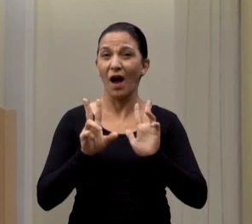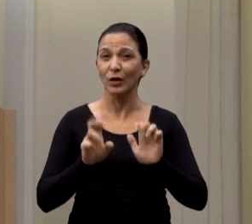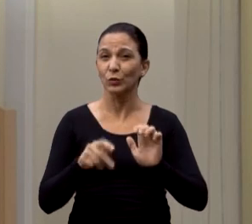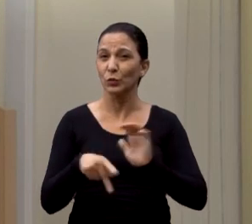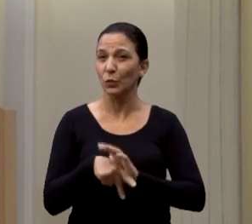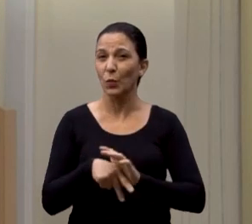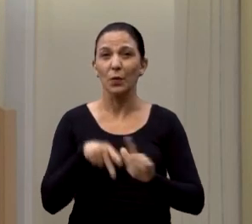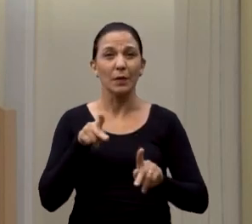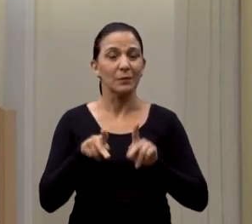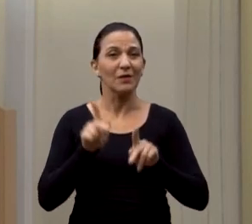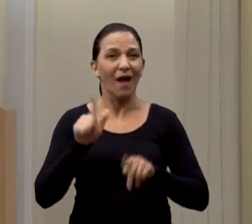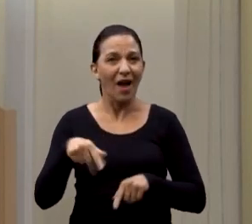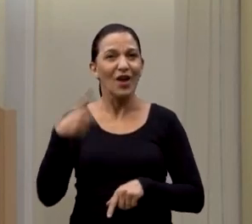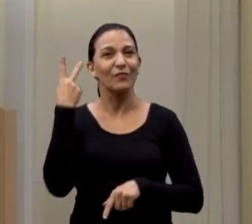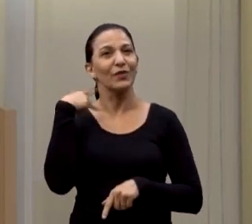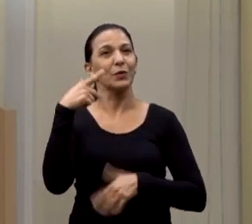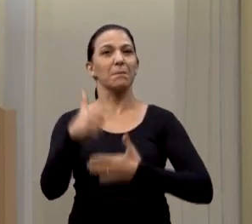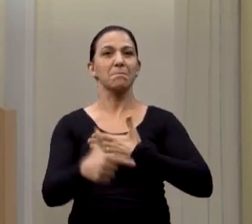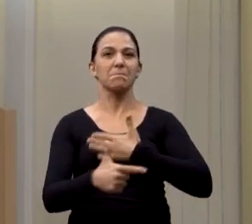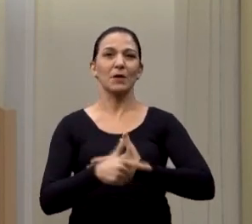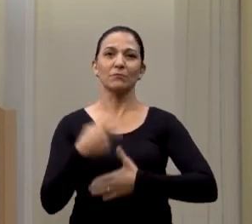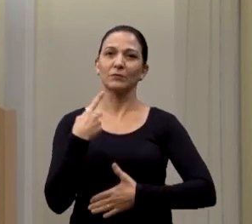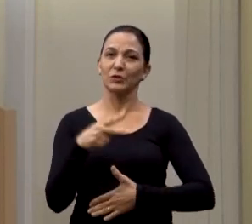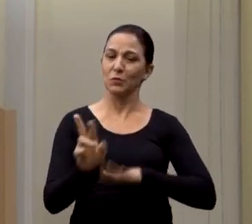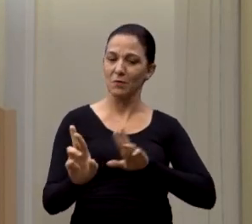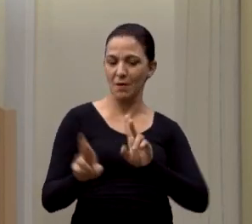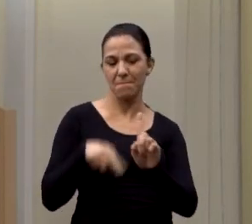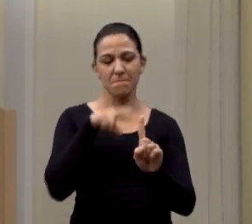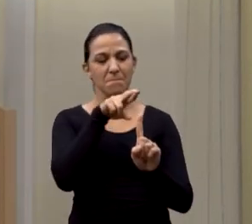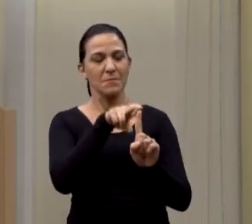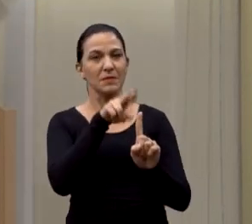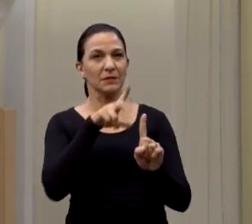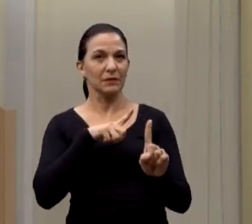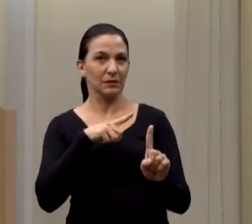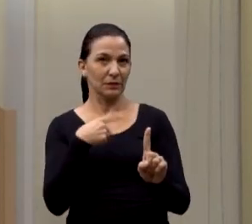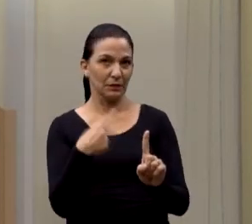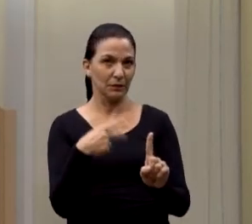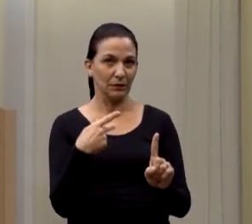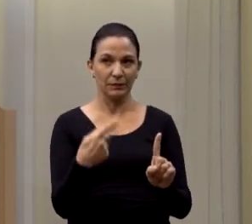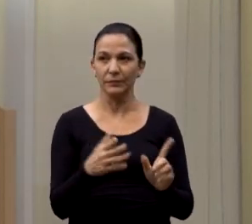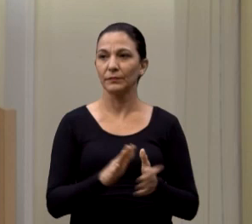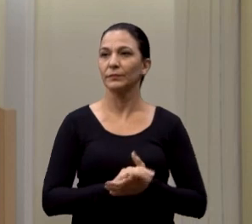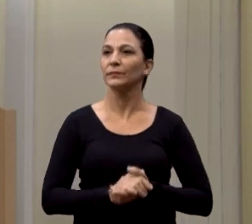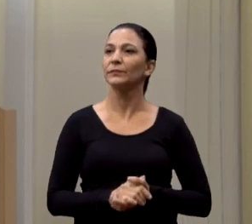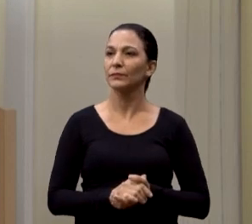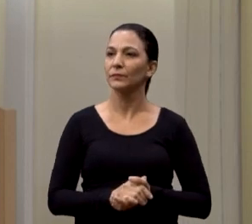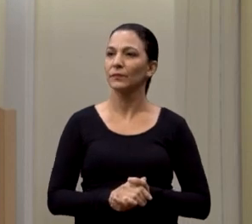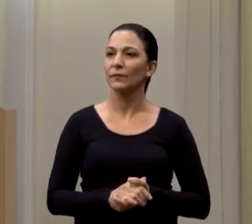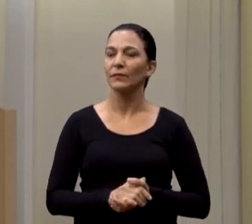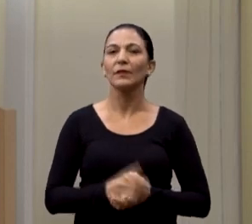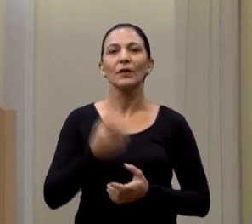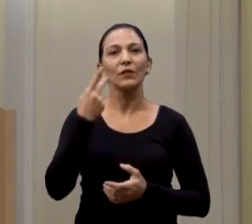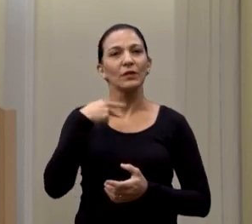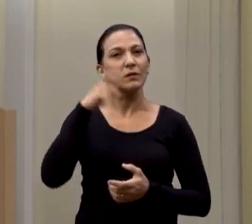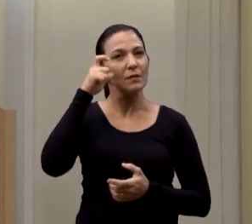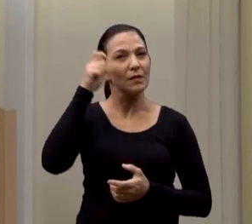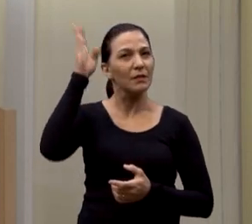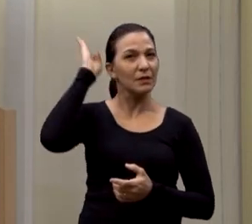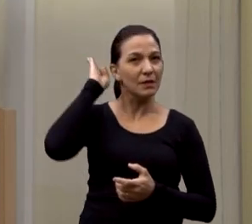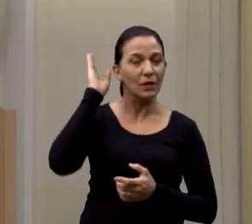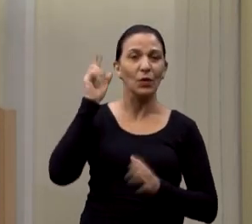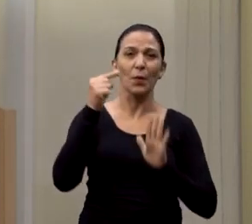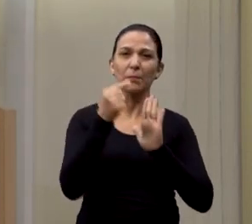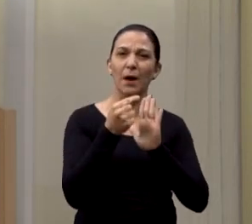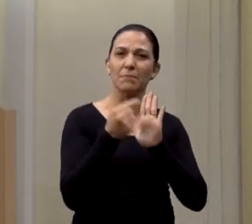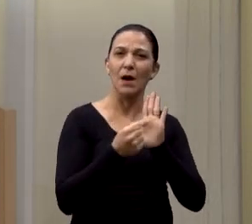é a voz dos vereadores. Não tenho dúvida. É importantíssimo quando a gente ouve o vereador Lineu e outros vereadores trazendo aqui